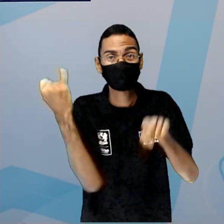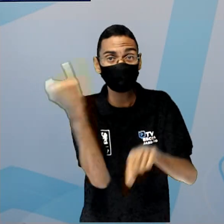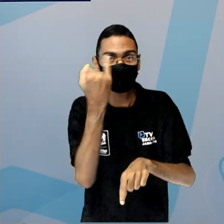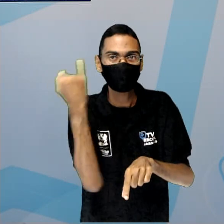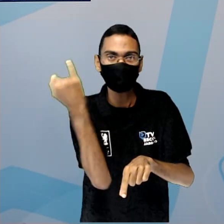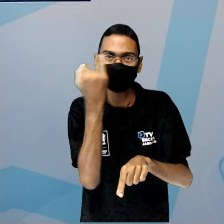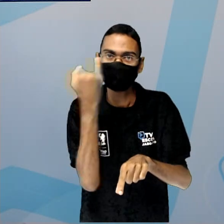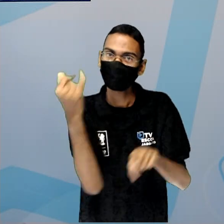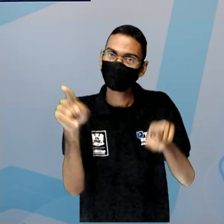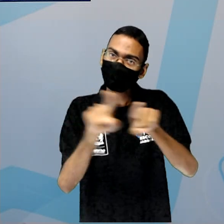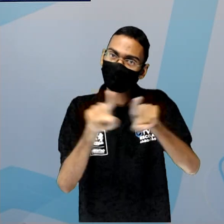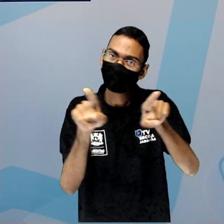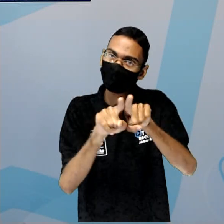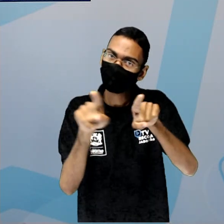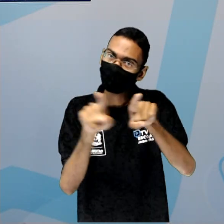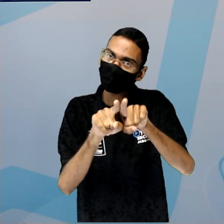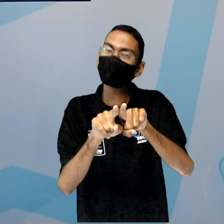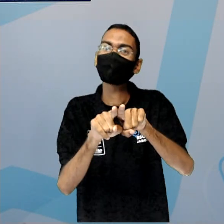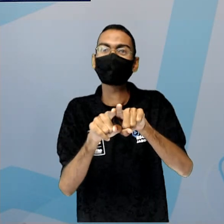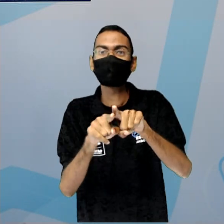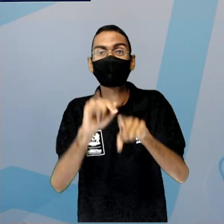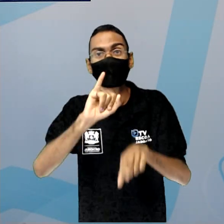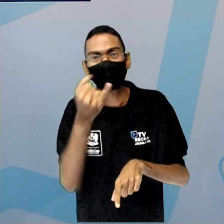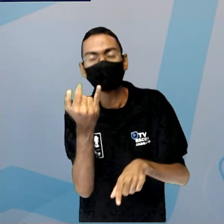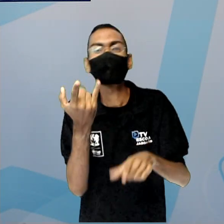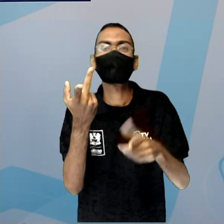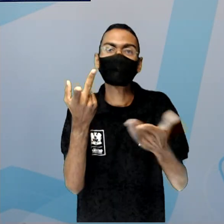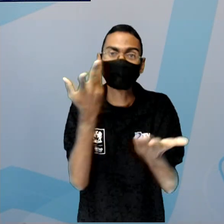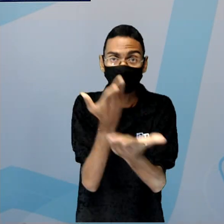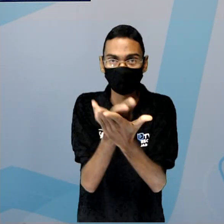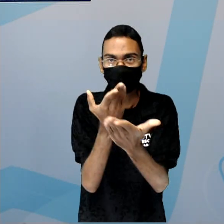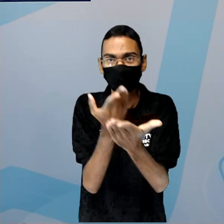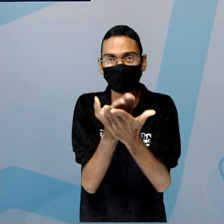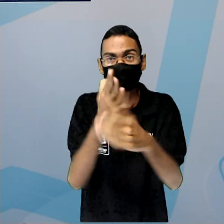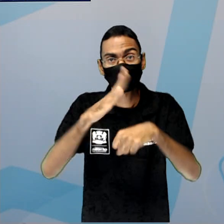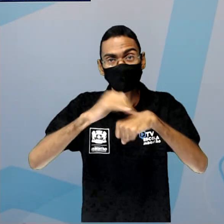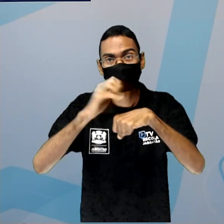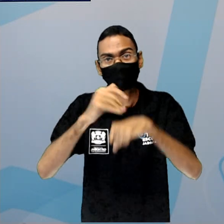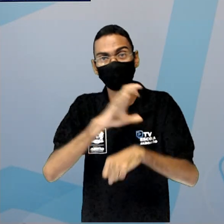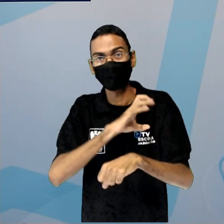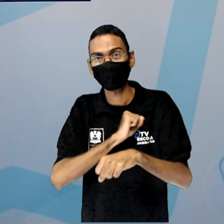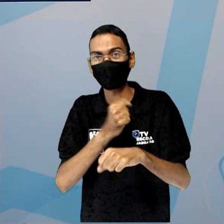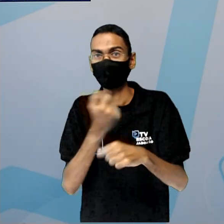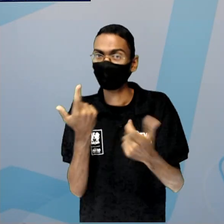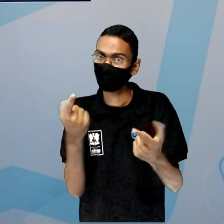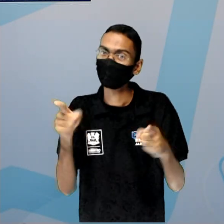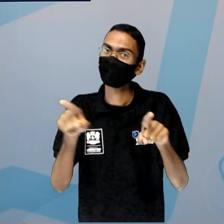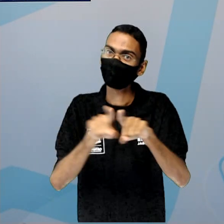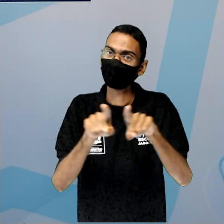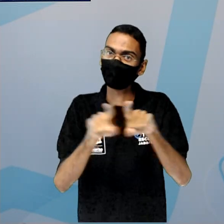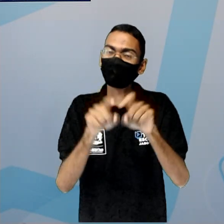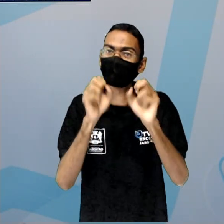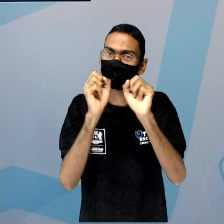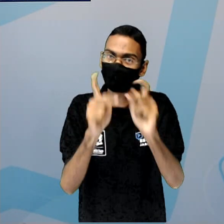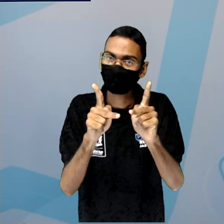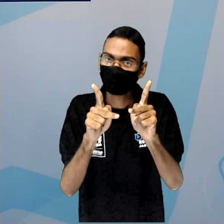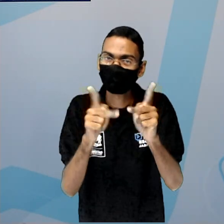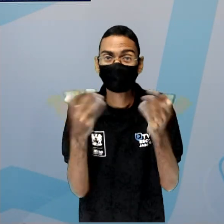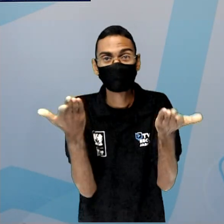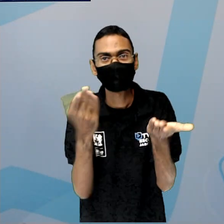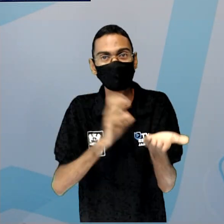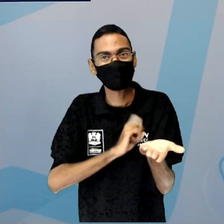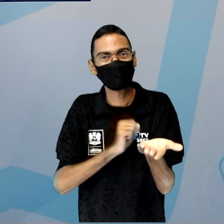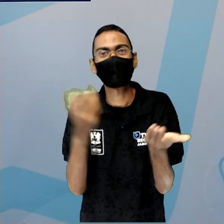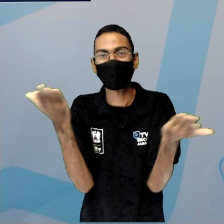para prestigiar a nossa aula, que foi feita com muito carinho, com muito amor e dedicação para você. Hoje eu estou meio romântico,